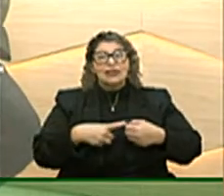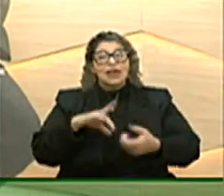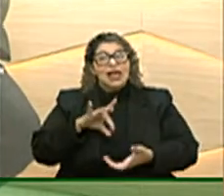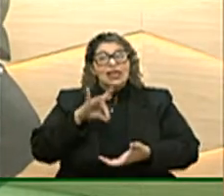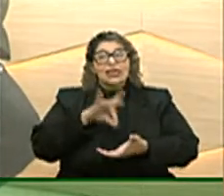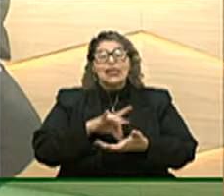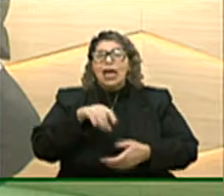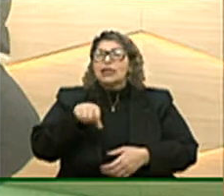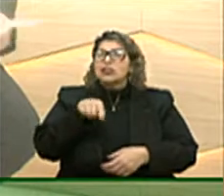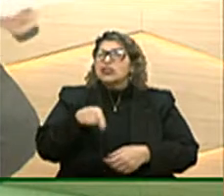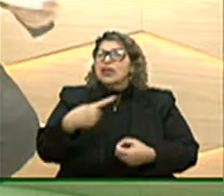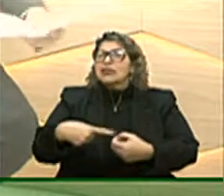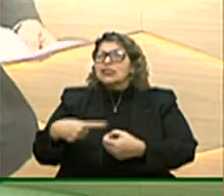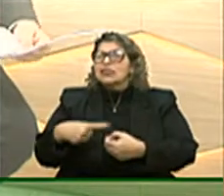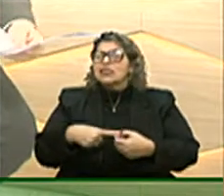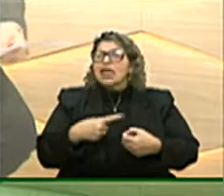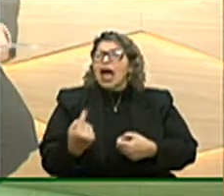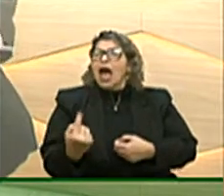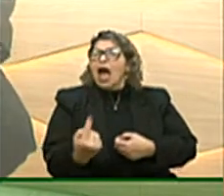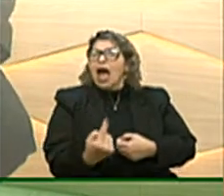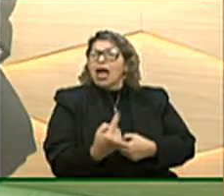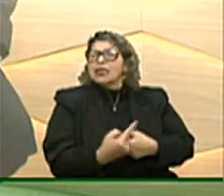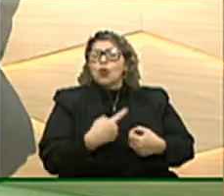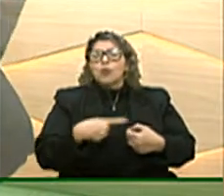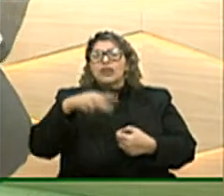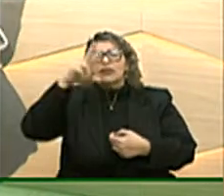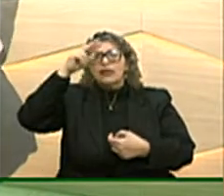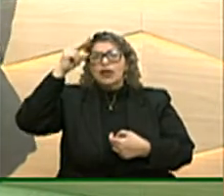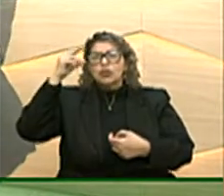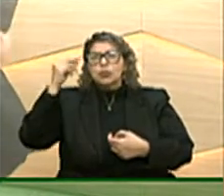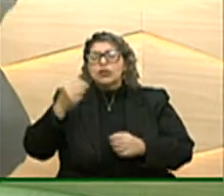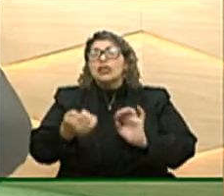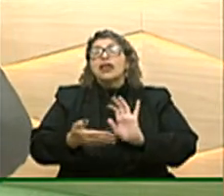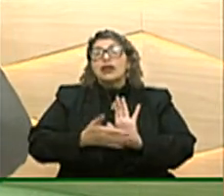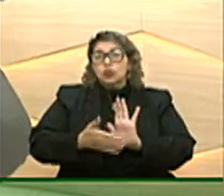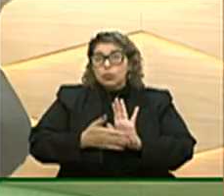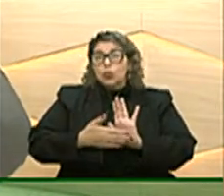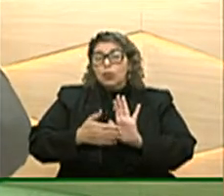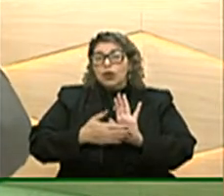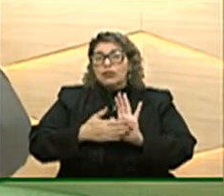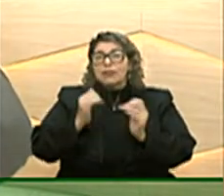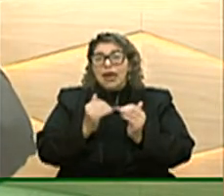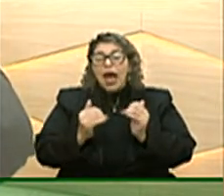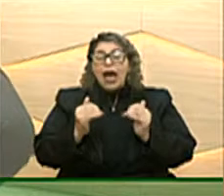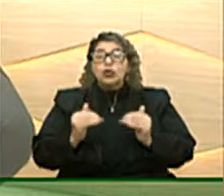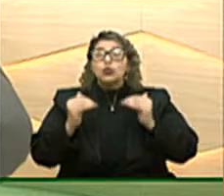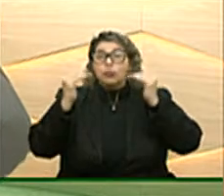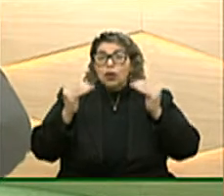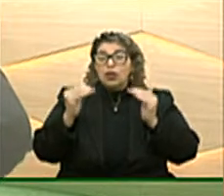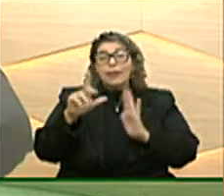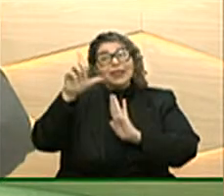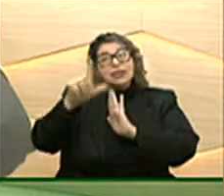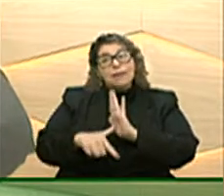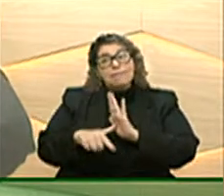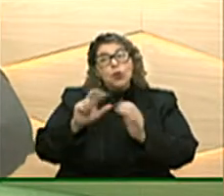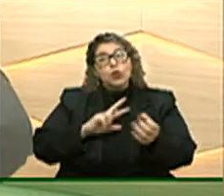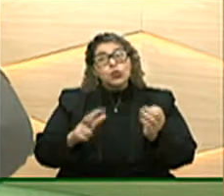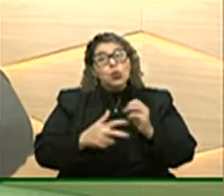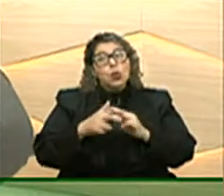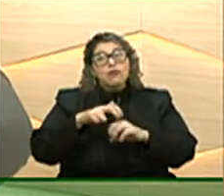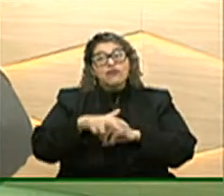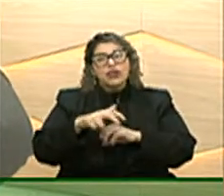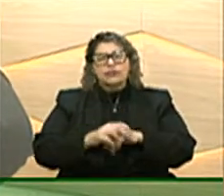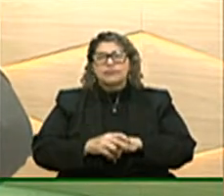locais as necessidades de cada região as dificuldades e as propostas para a superação no pós-pandemia vamos ouvir